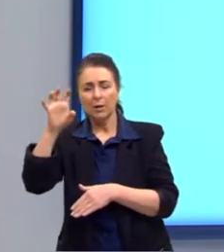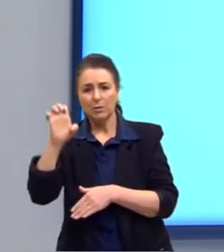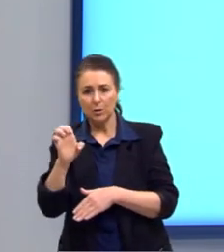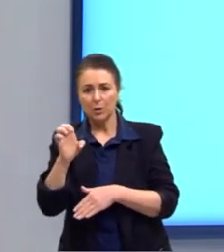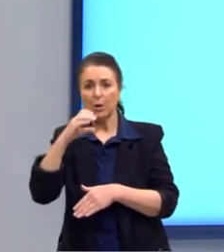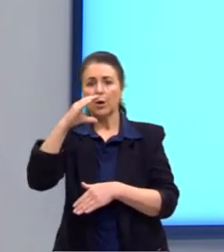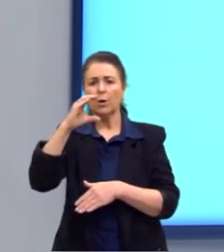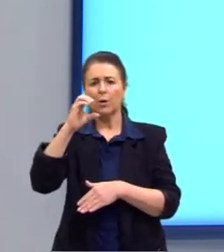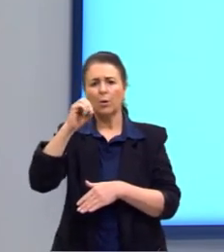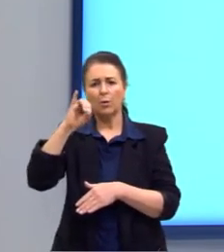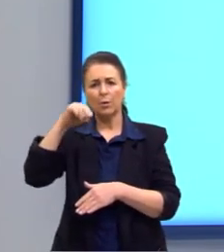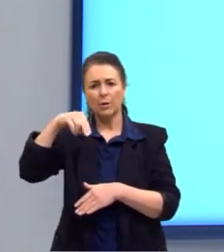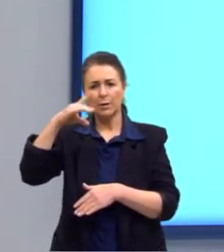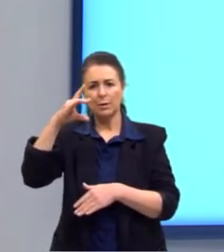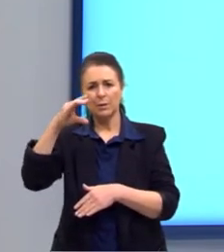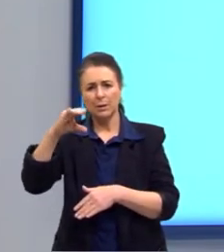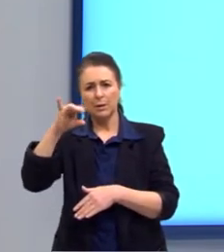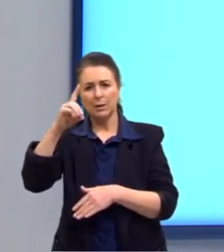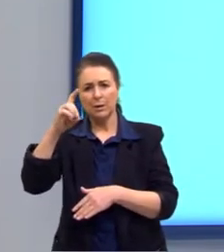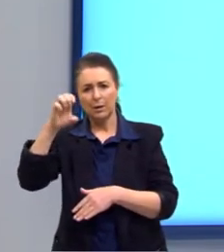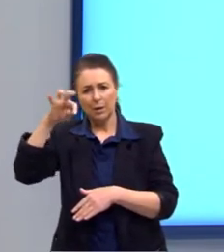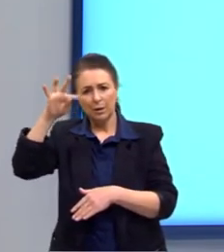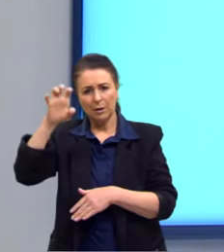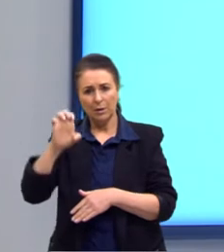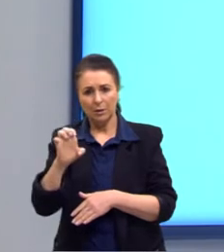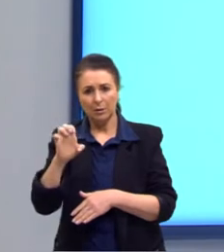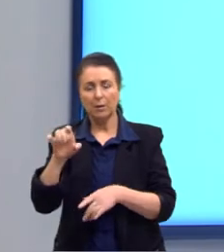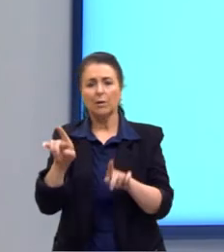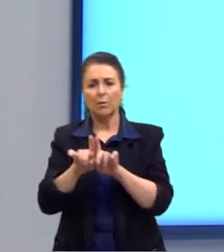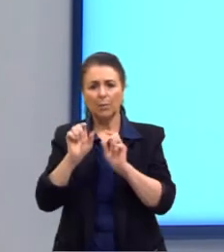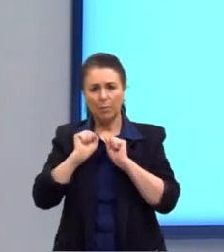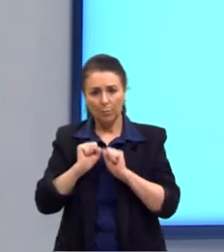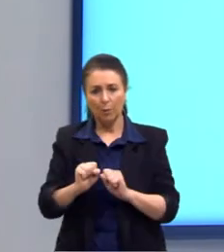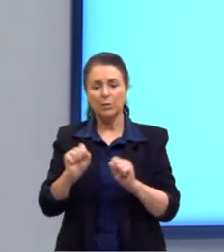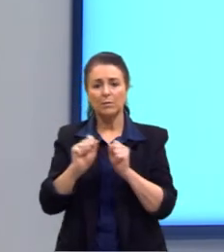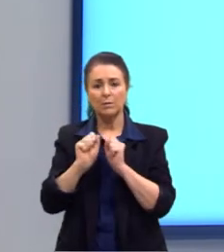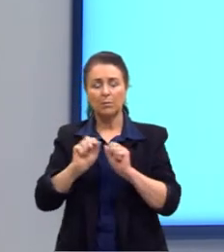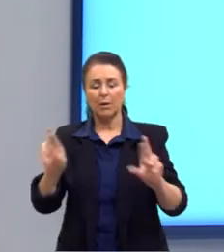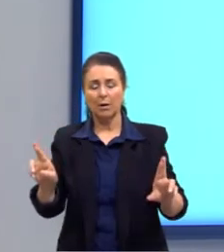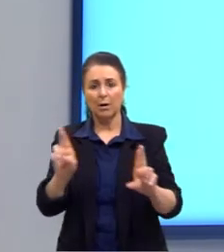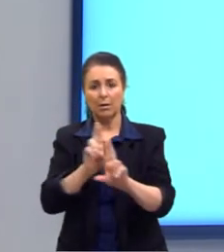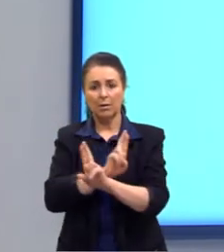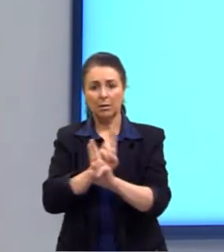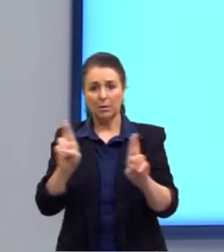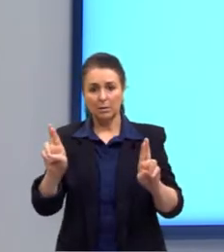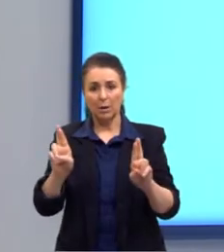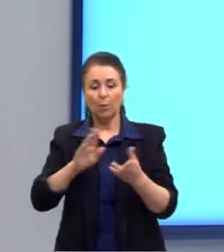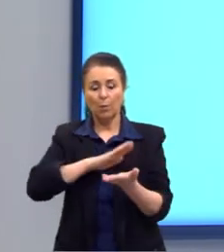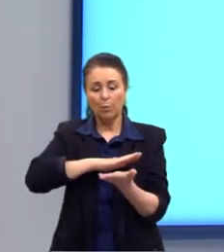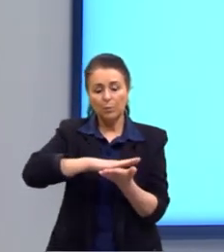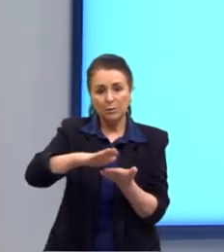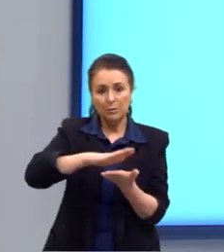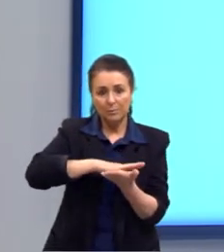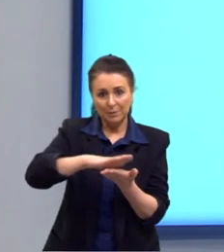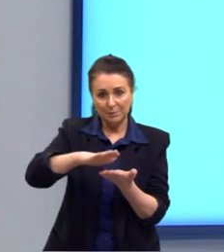vimos lá no estudo das retas, mas aqui a gente pode relacionar também com os planos.